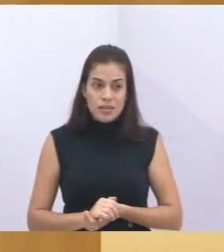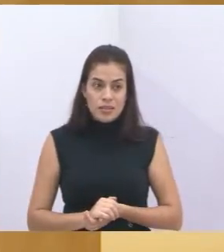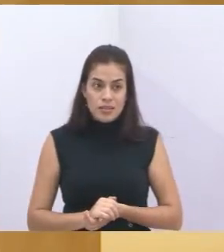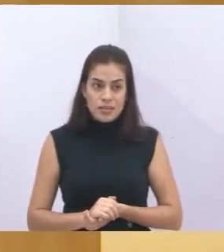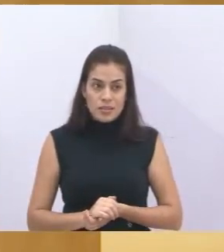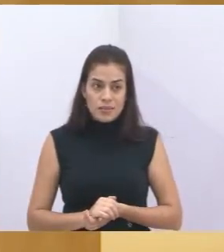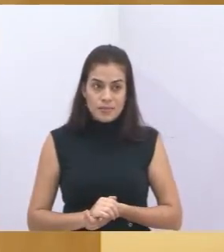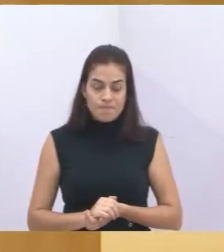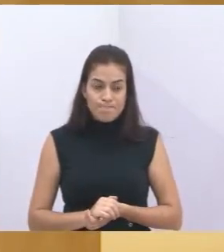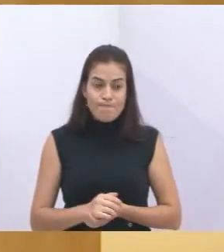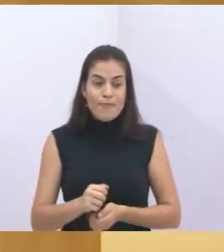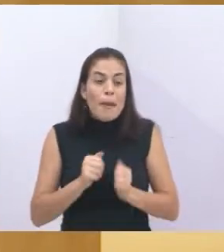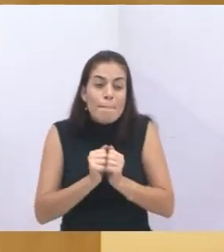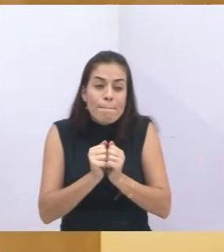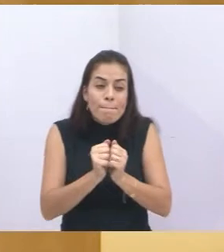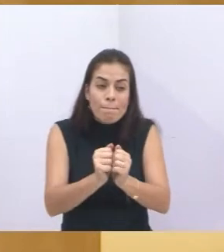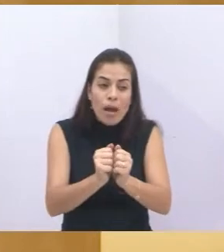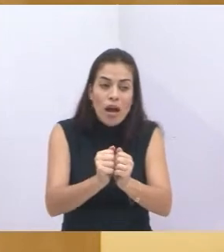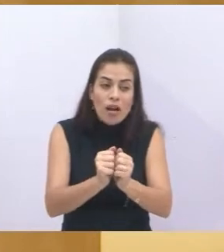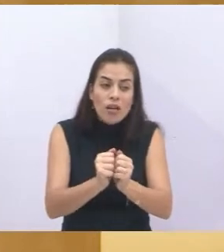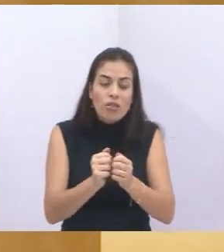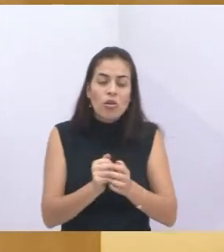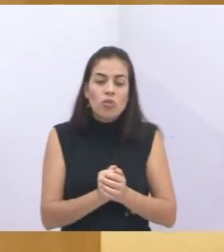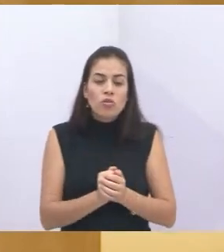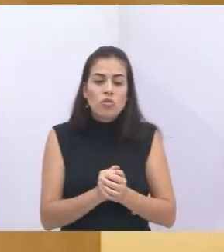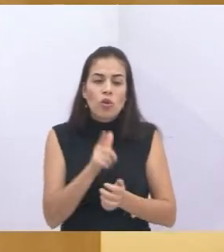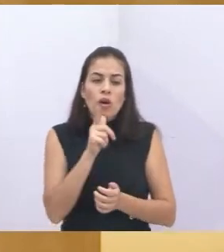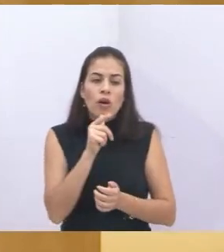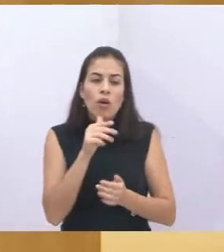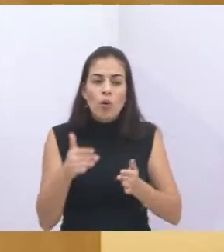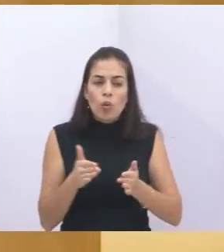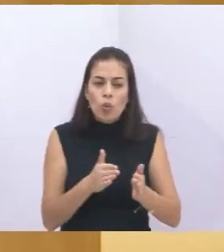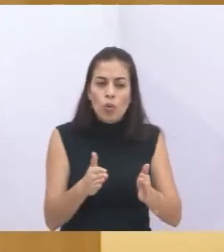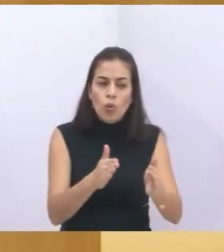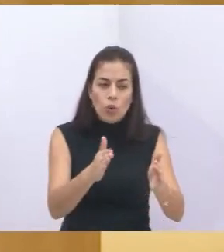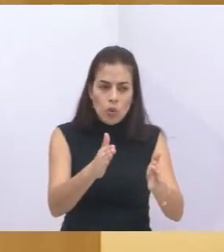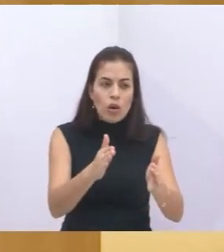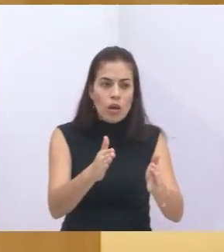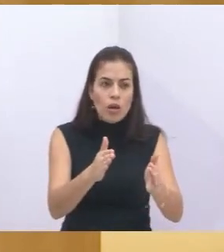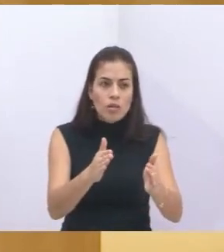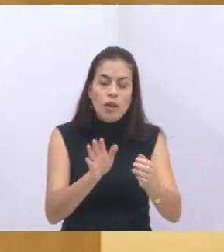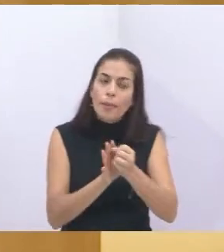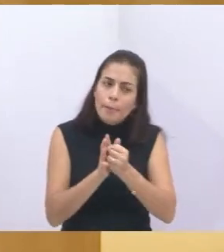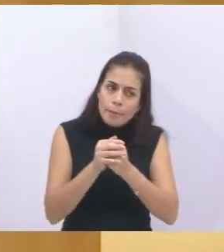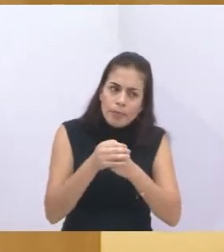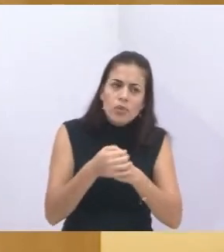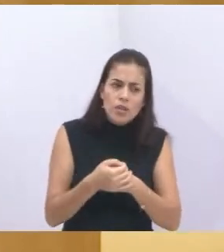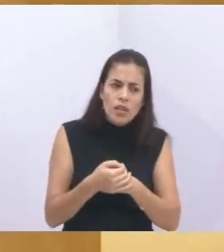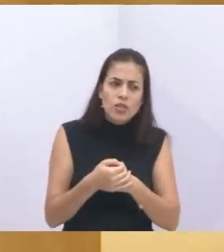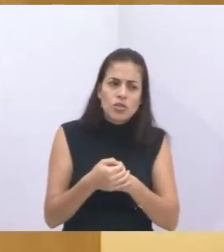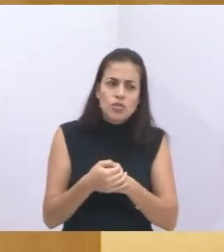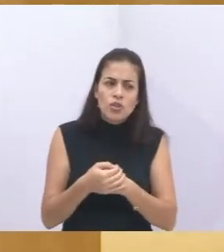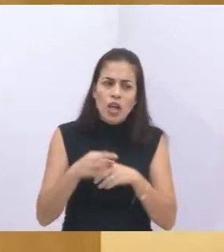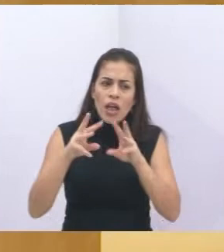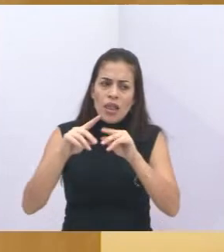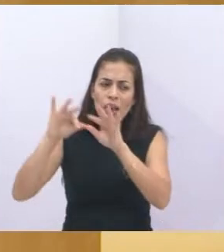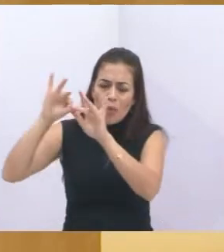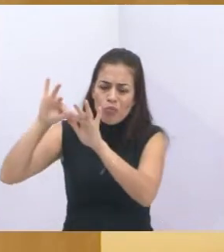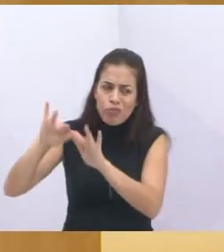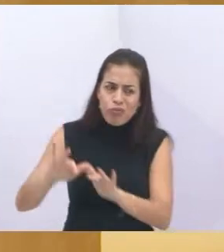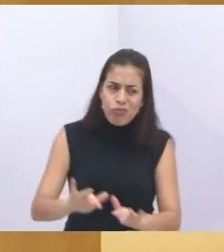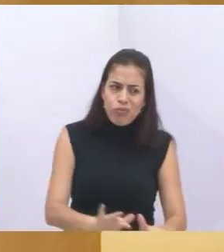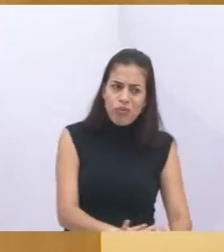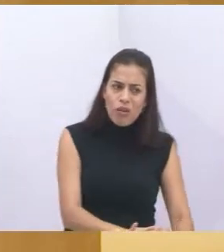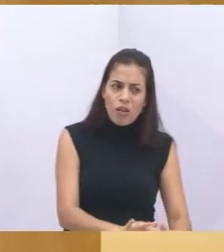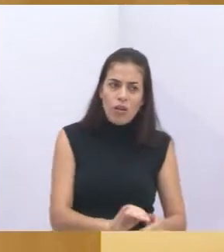nas margens dos córregos, a gente protege contra a erosão. Então, a gente tem ganho de estabilidade